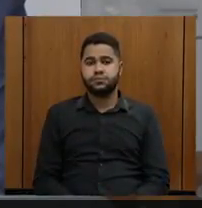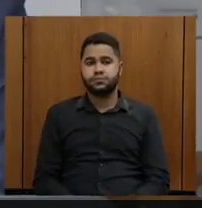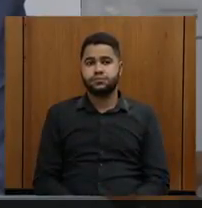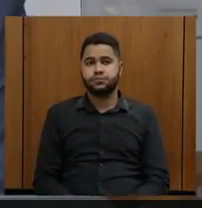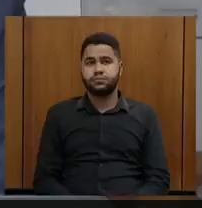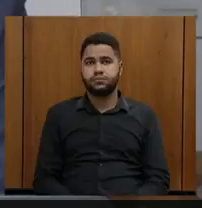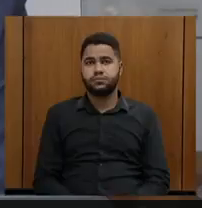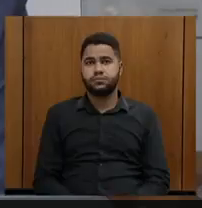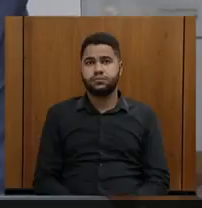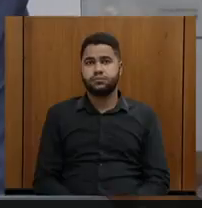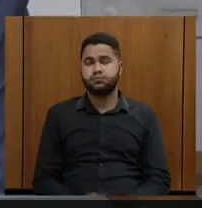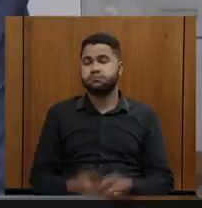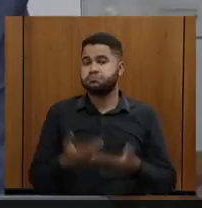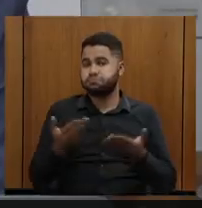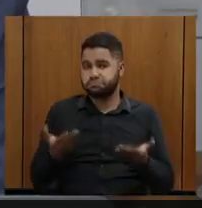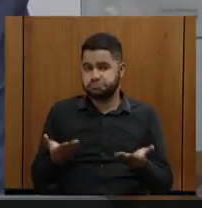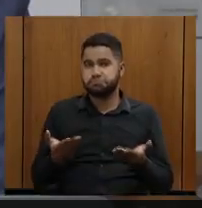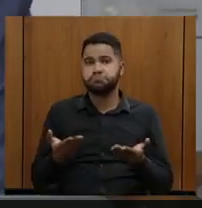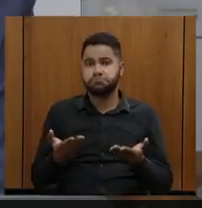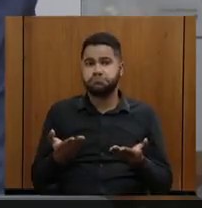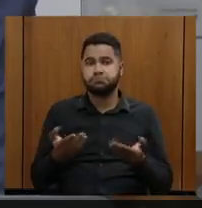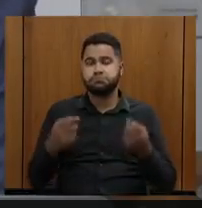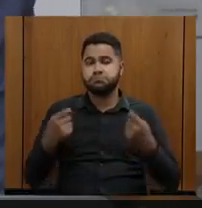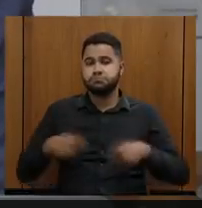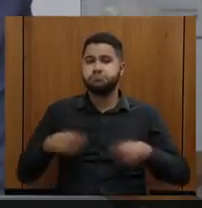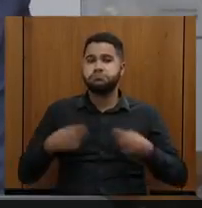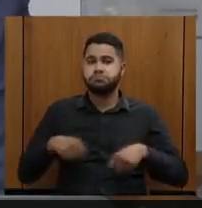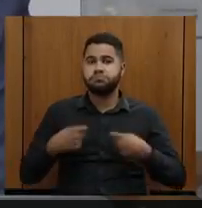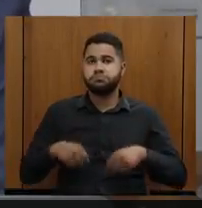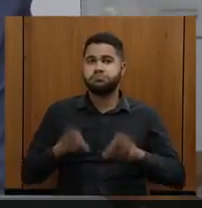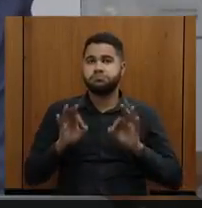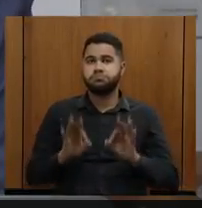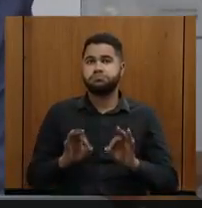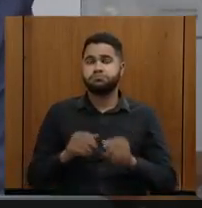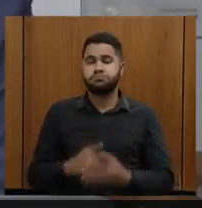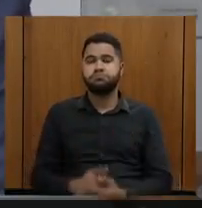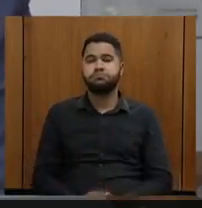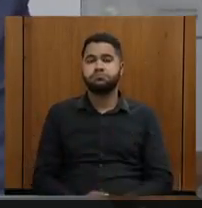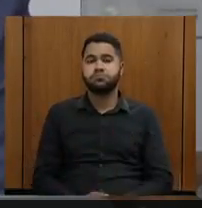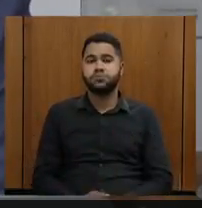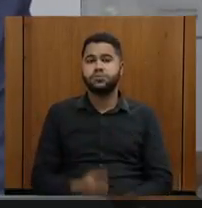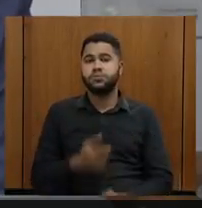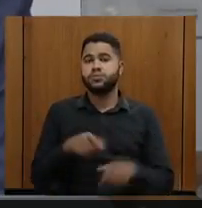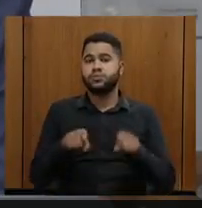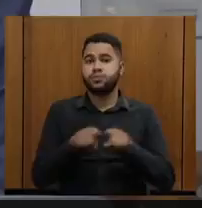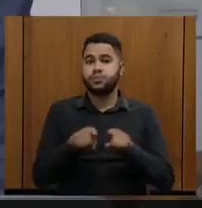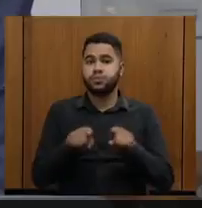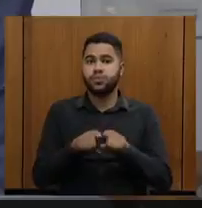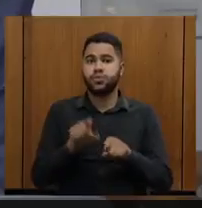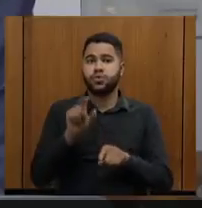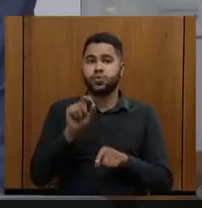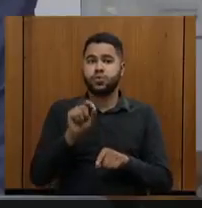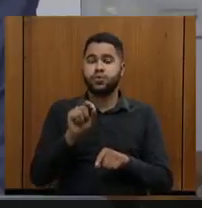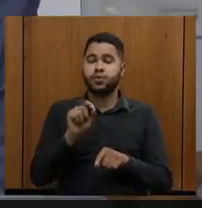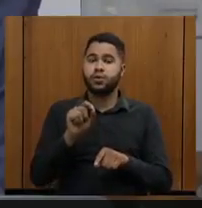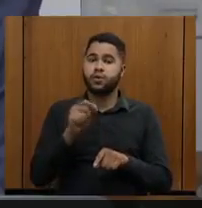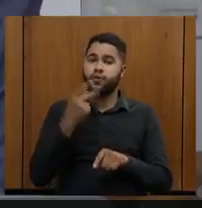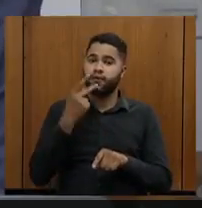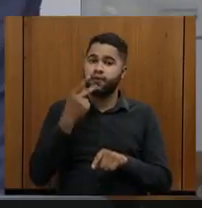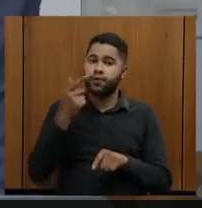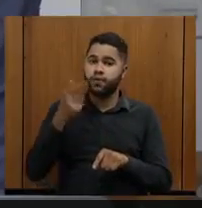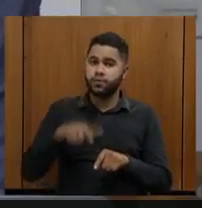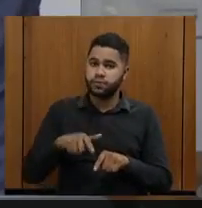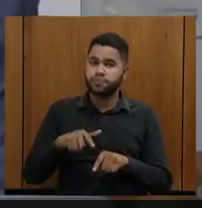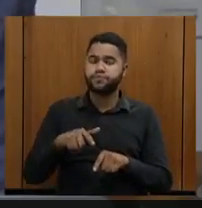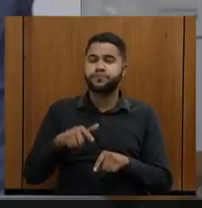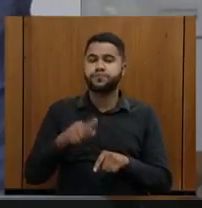Então, portanto, há uma necessidade muito grande. Por outro lado, secretário, reforço ainda mais